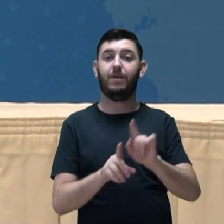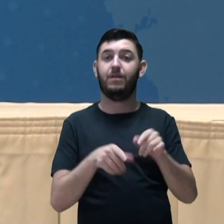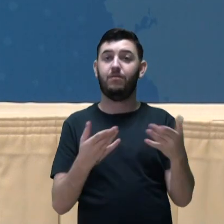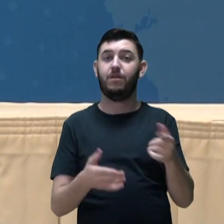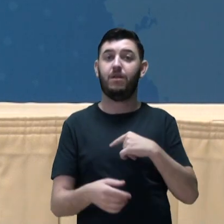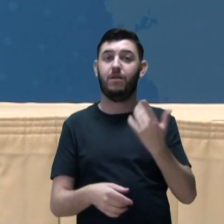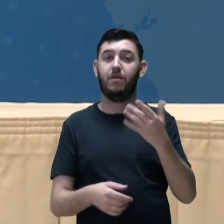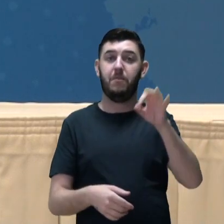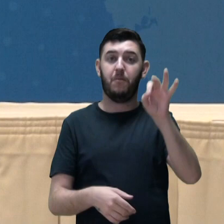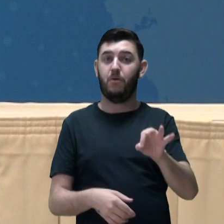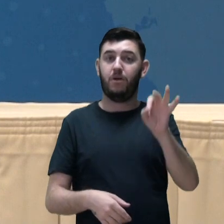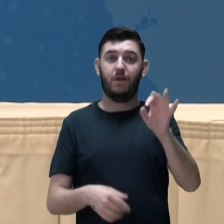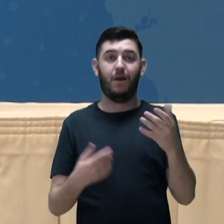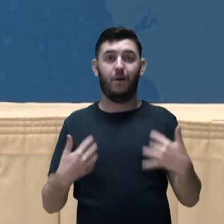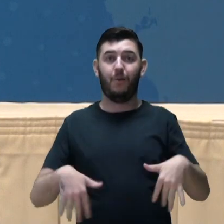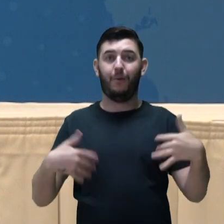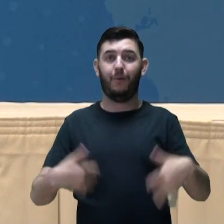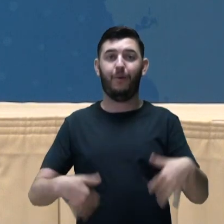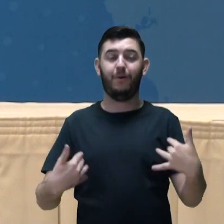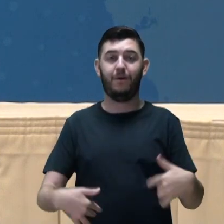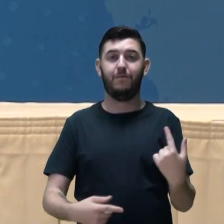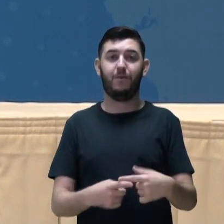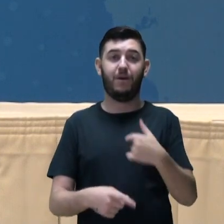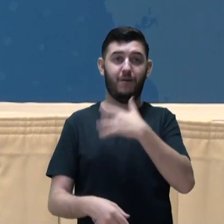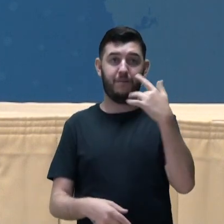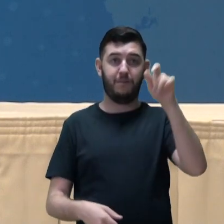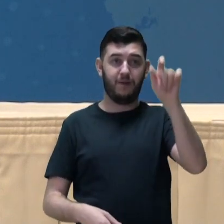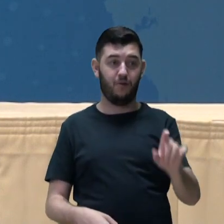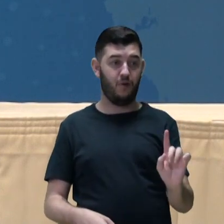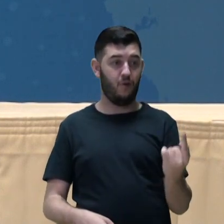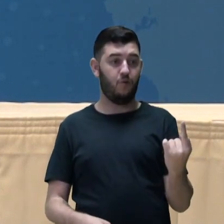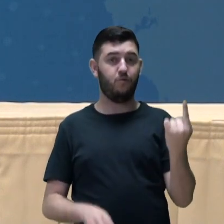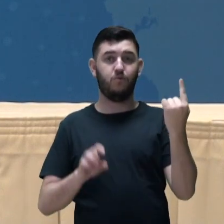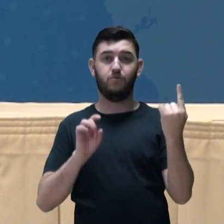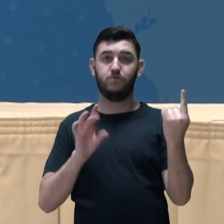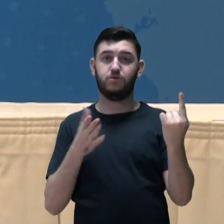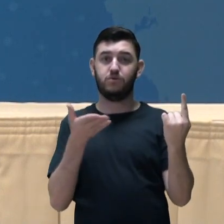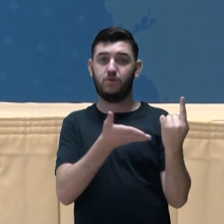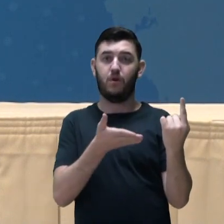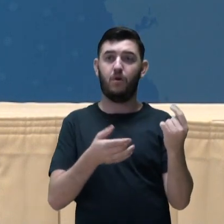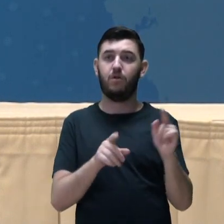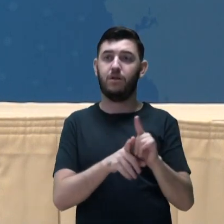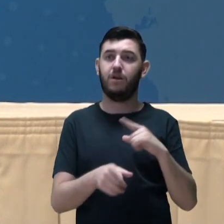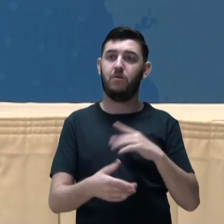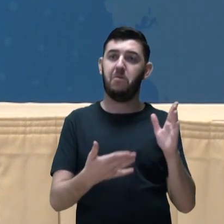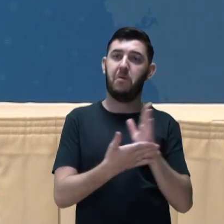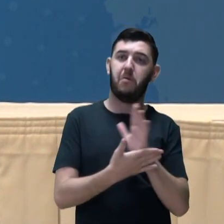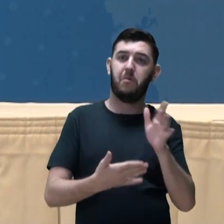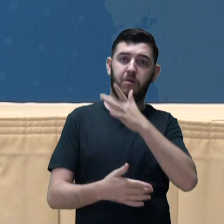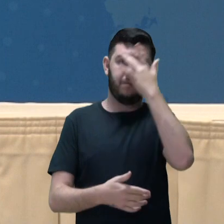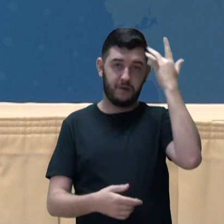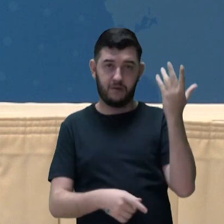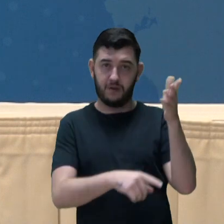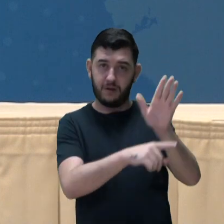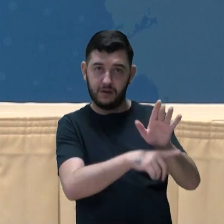alarmante ainda, porque como é uma unidade produtiva basicamente de uma pessoa, ou seja, ou com alguns empregados ali,